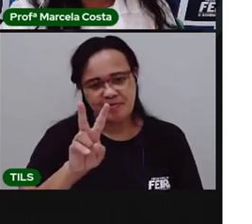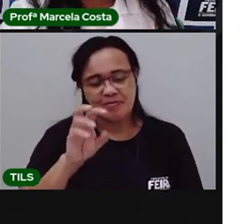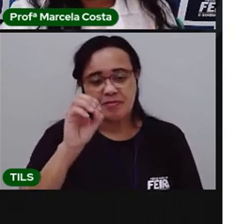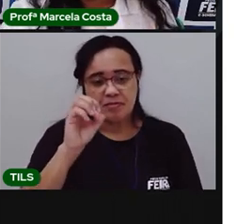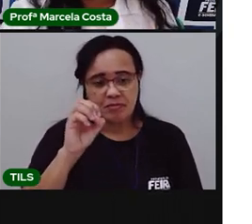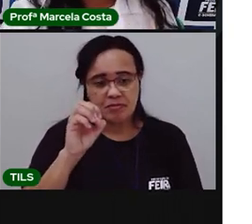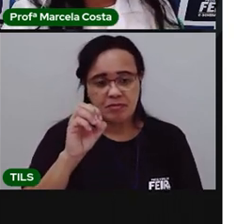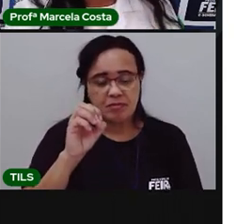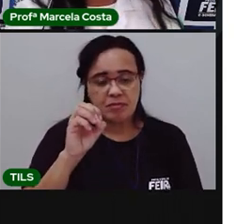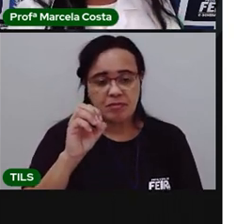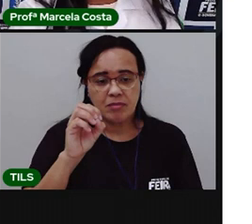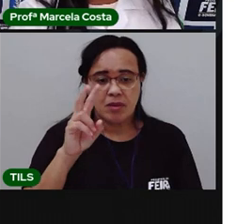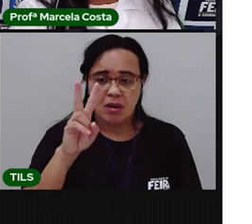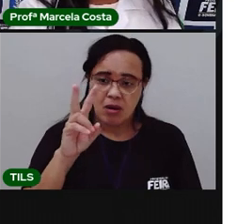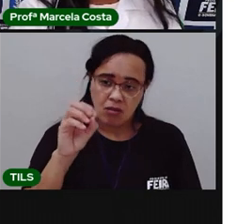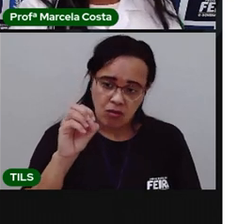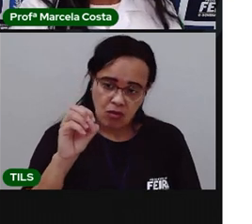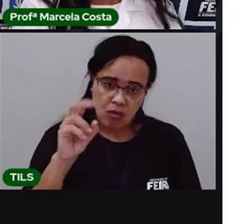Vovô.